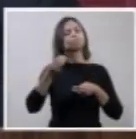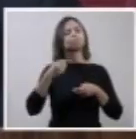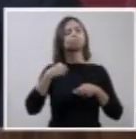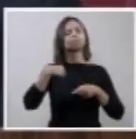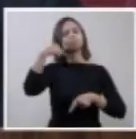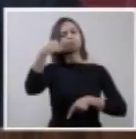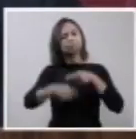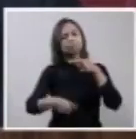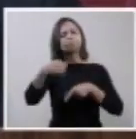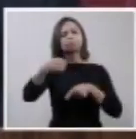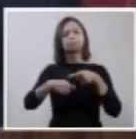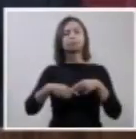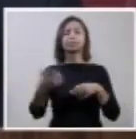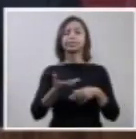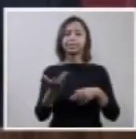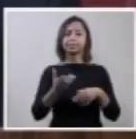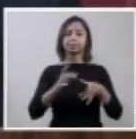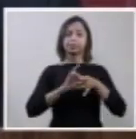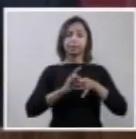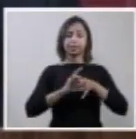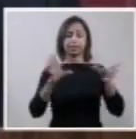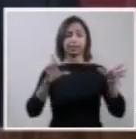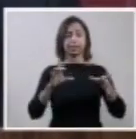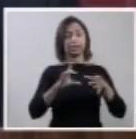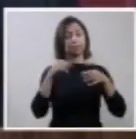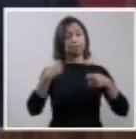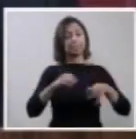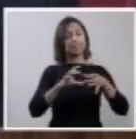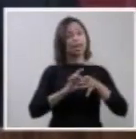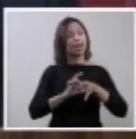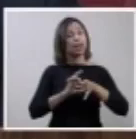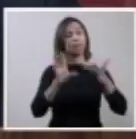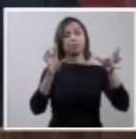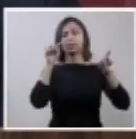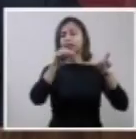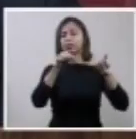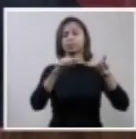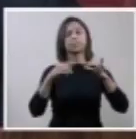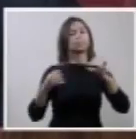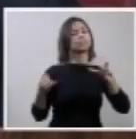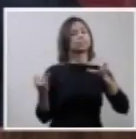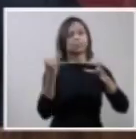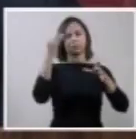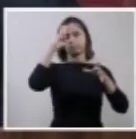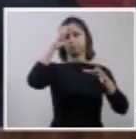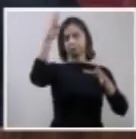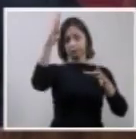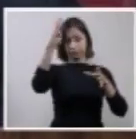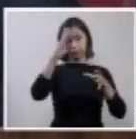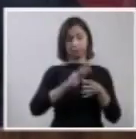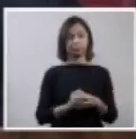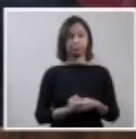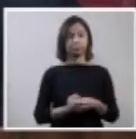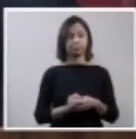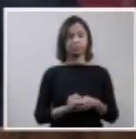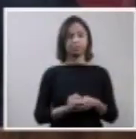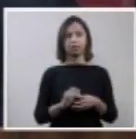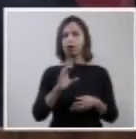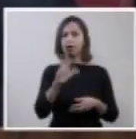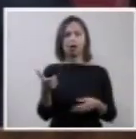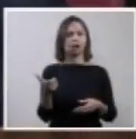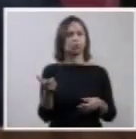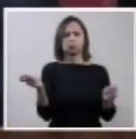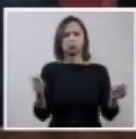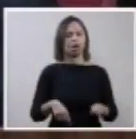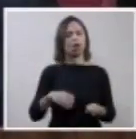liberdade em seu sentido maior. Evidentemente, não se imagina que